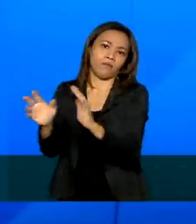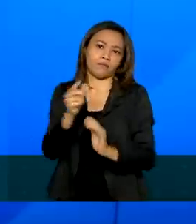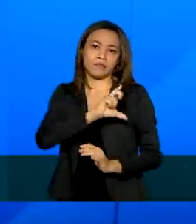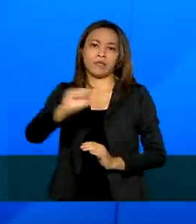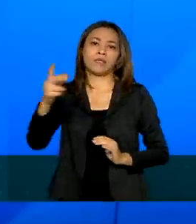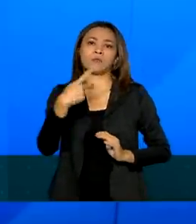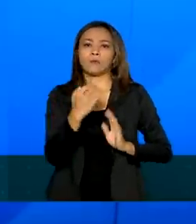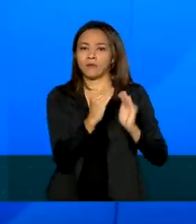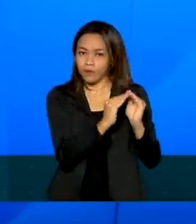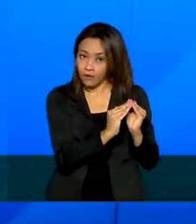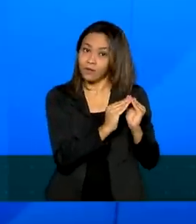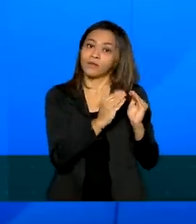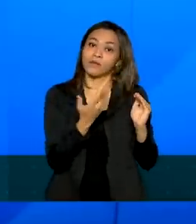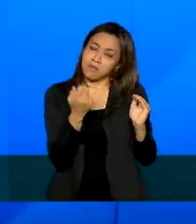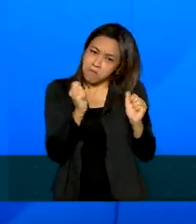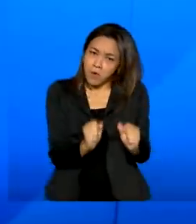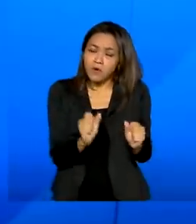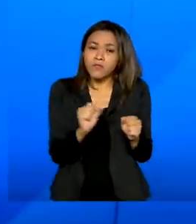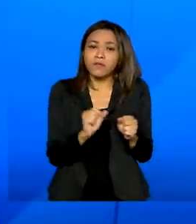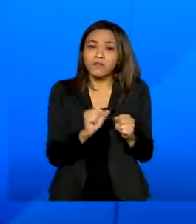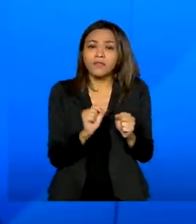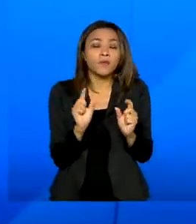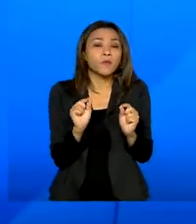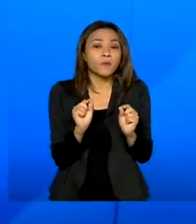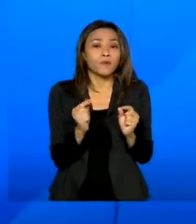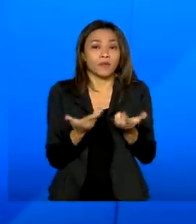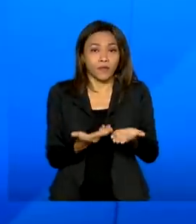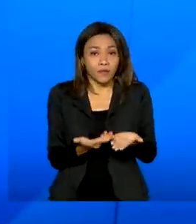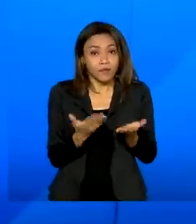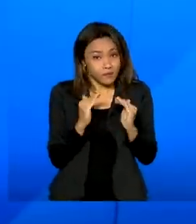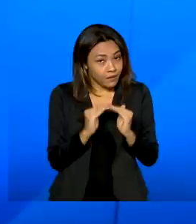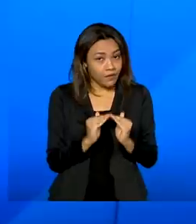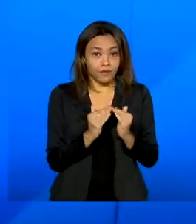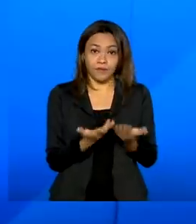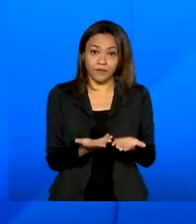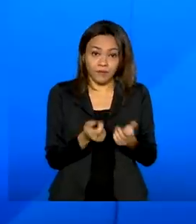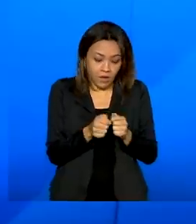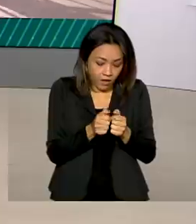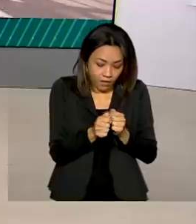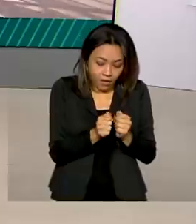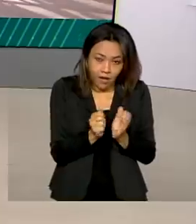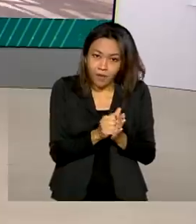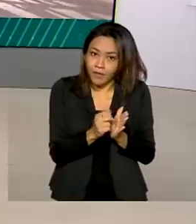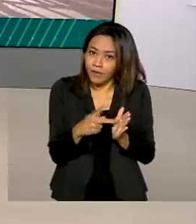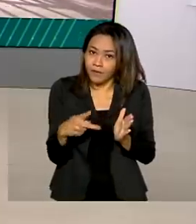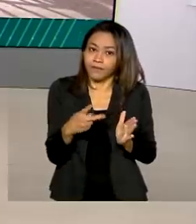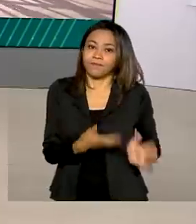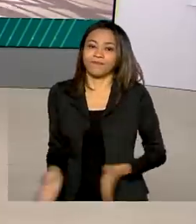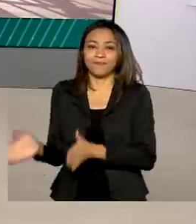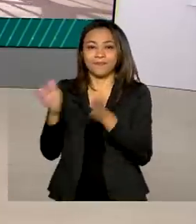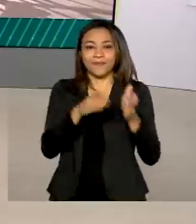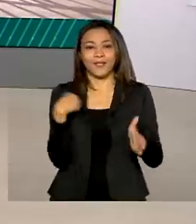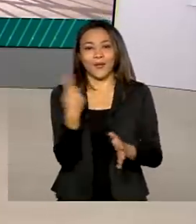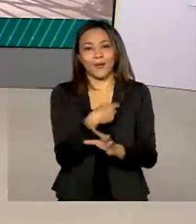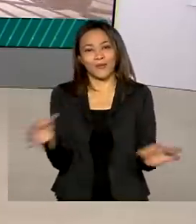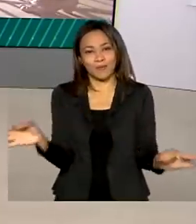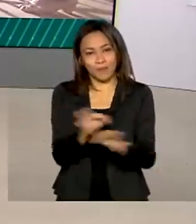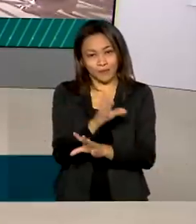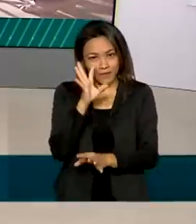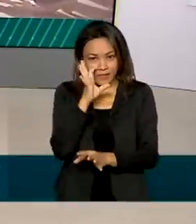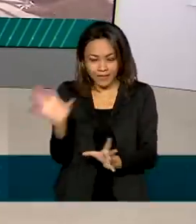agências podem realizar esse consumo de casa. Brasil em Dia fica por aqui.